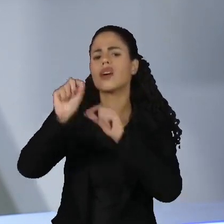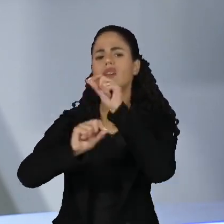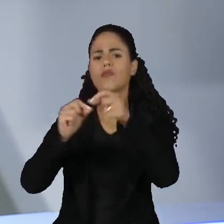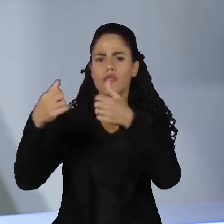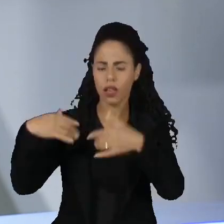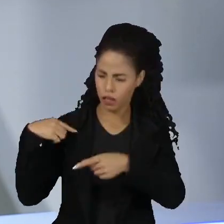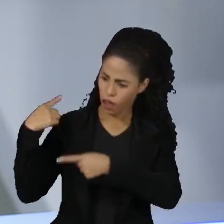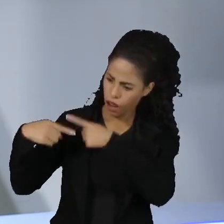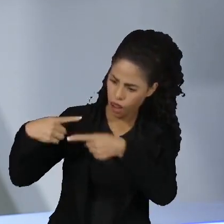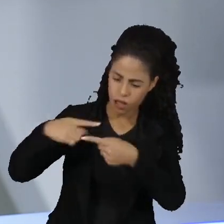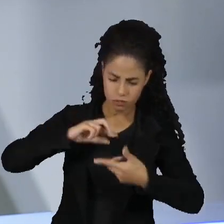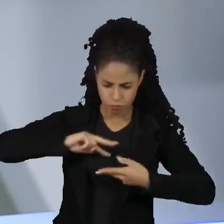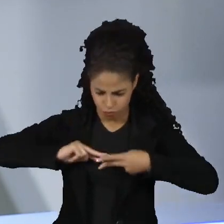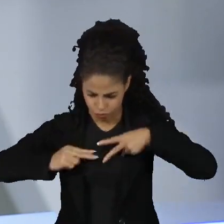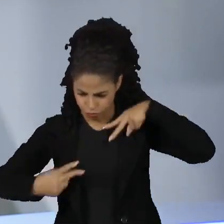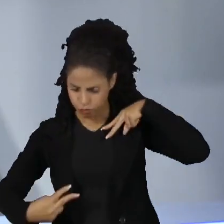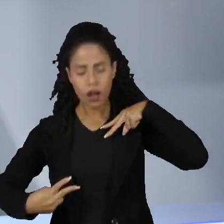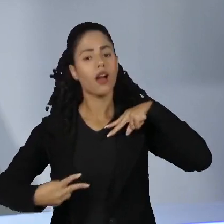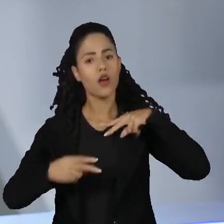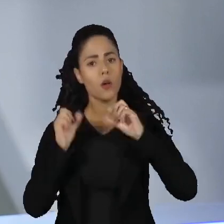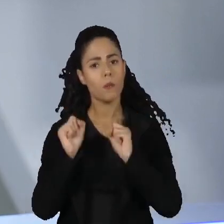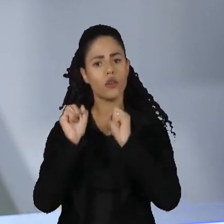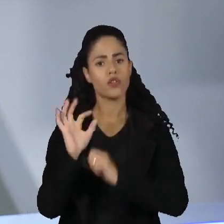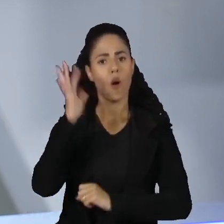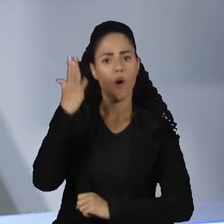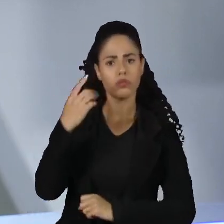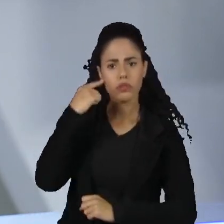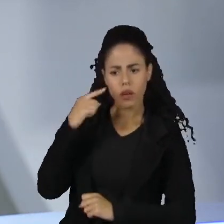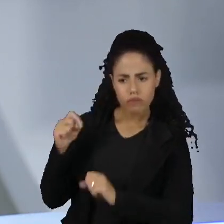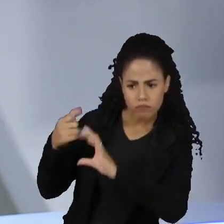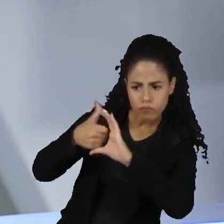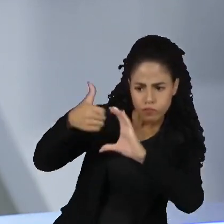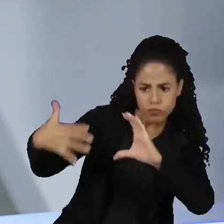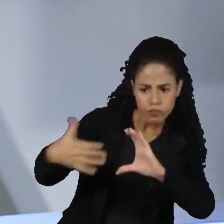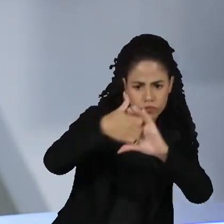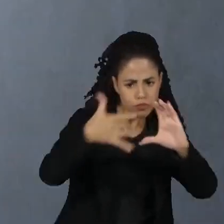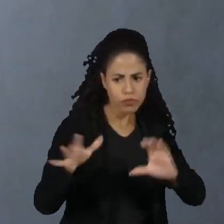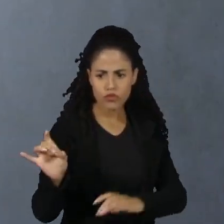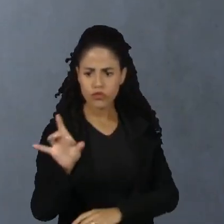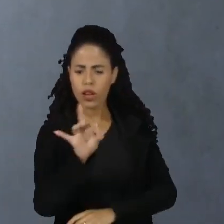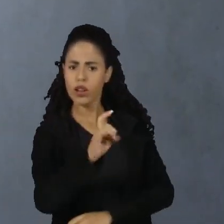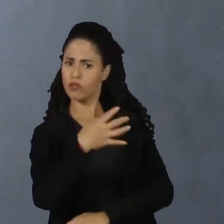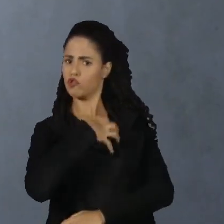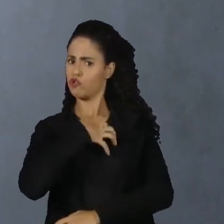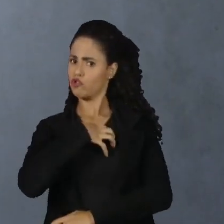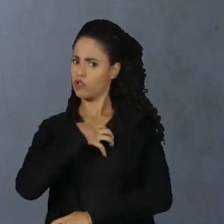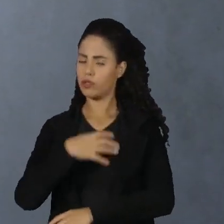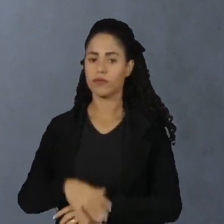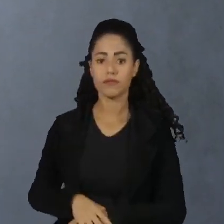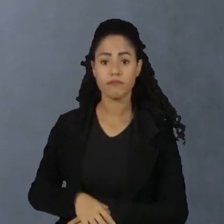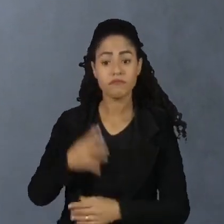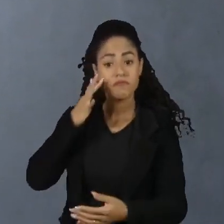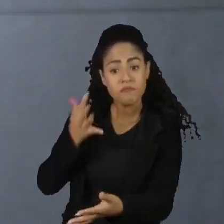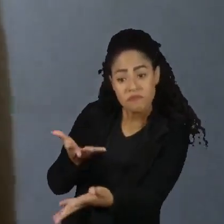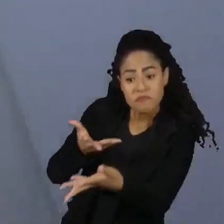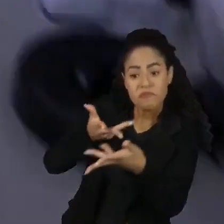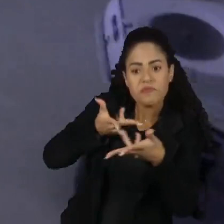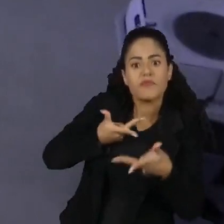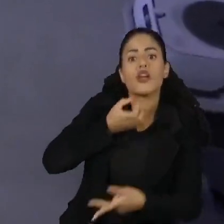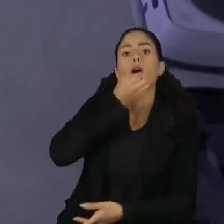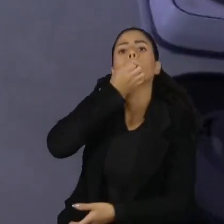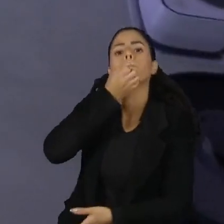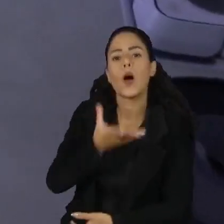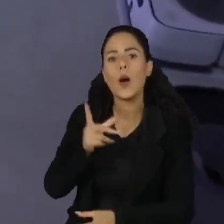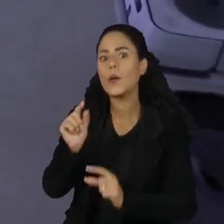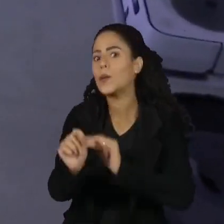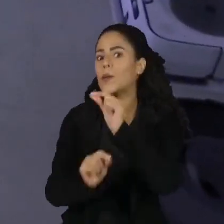genética é apenas um dos vários fatores que formam a personalidade canina. As boas-vindas já mostram que a casa